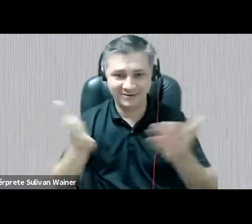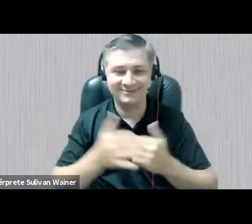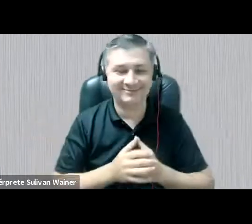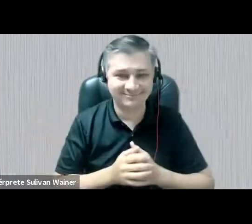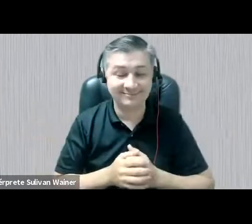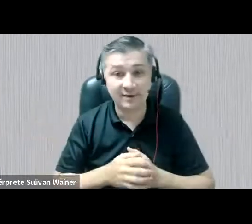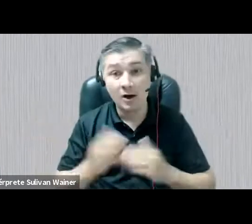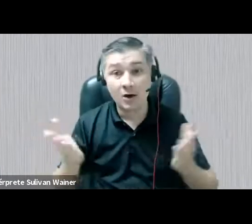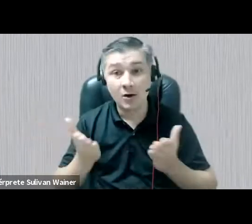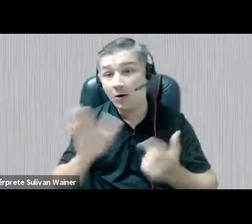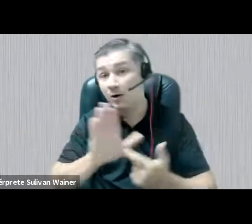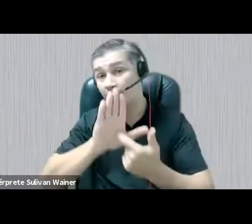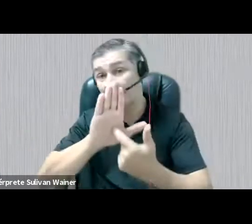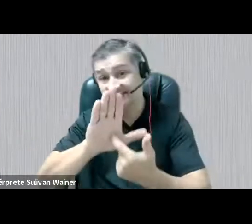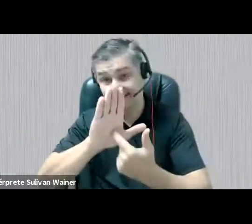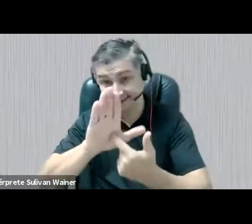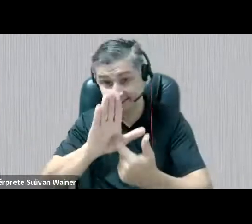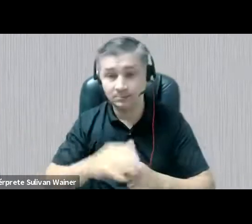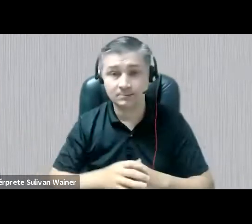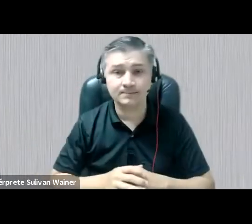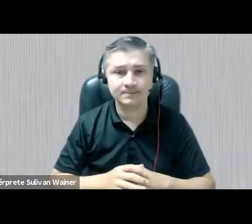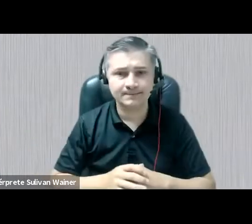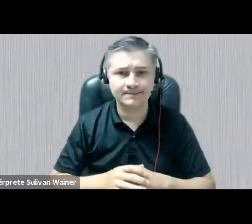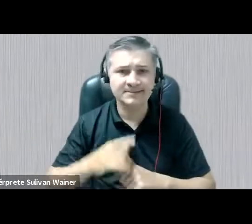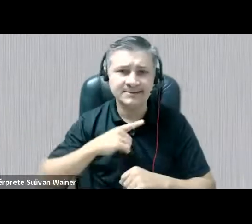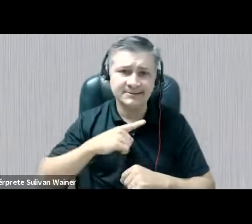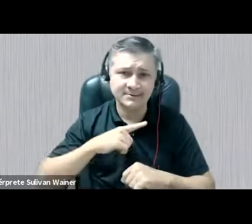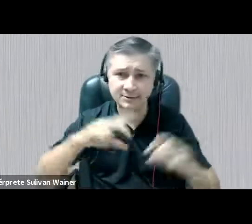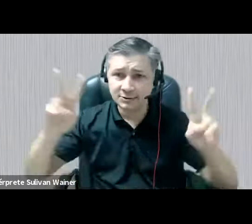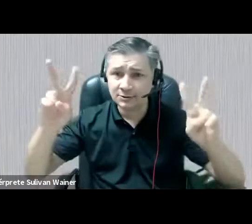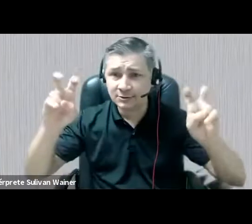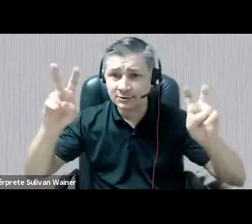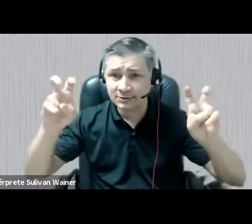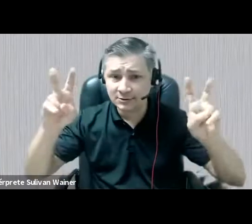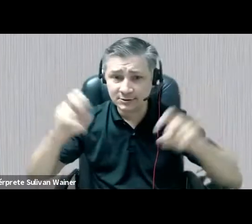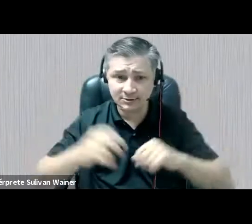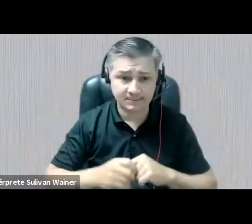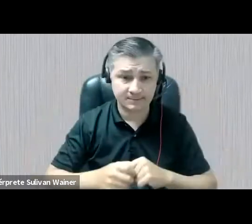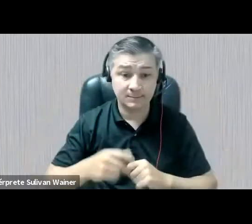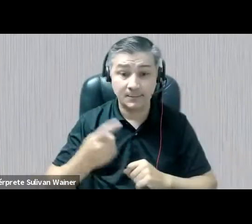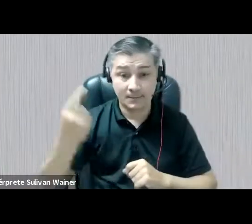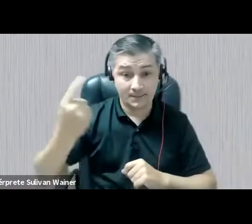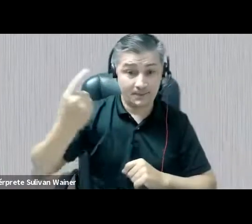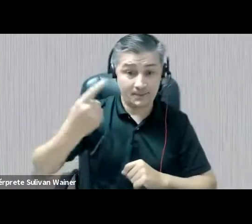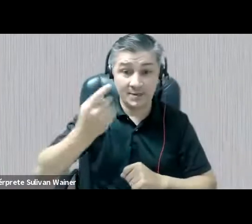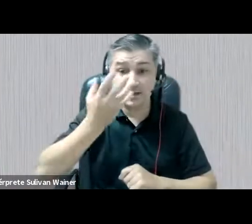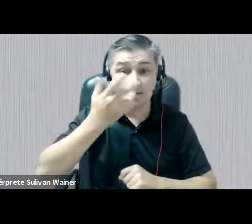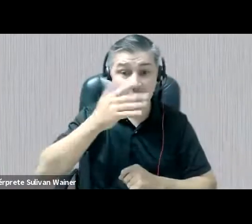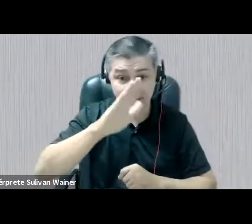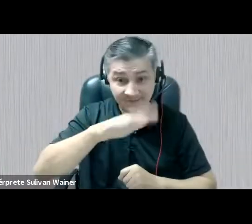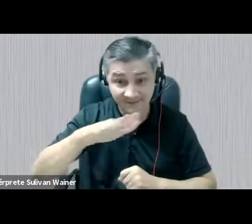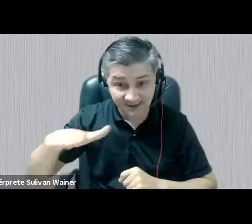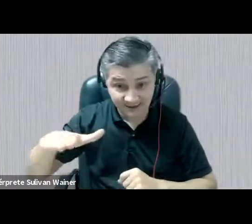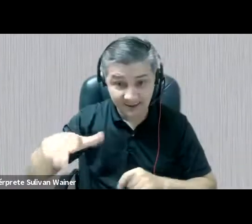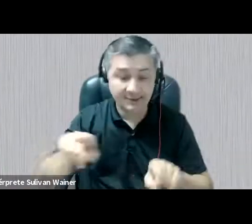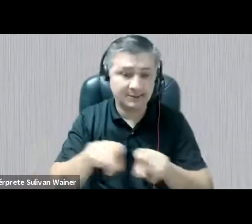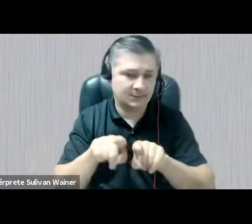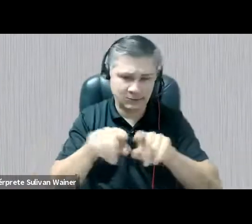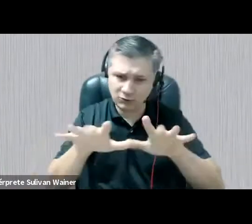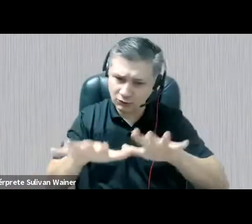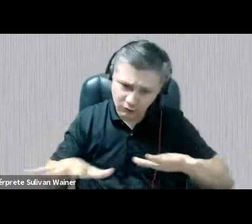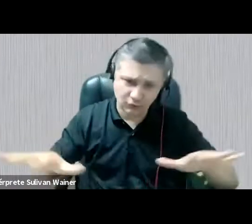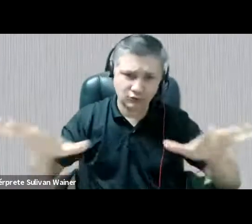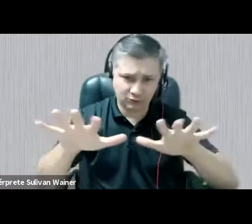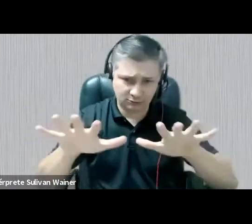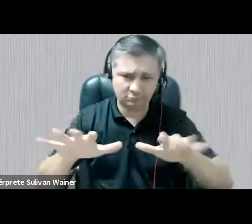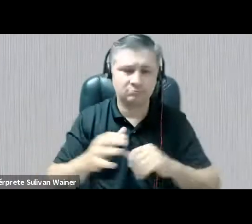Nossa apresentação vai ser sobre a temática da primeira infância e da infância, de modo geral, também